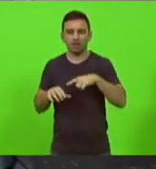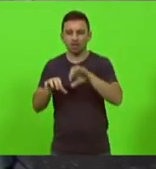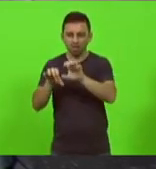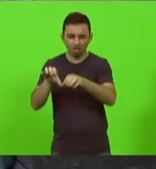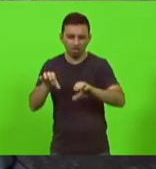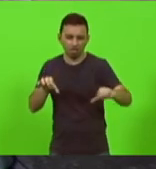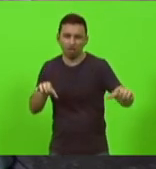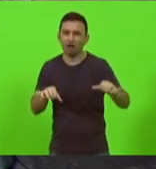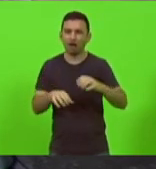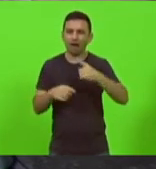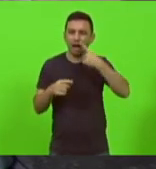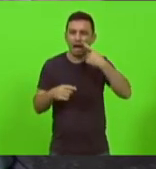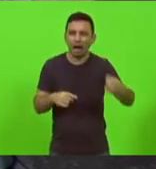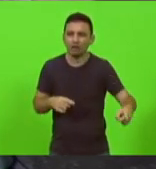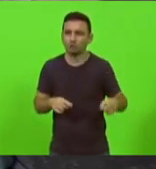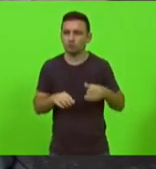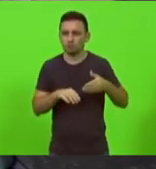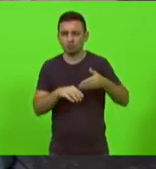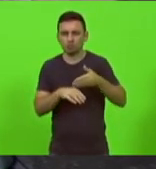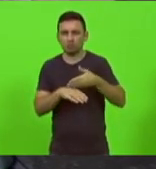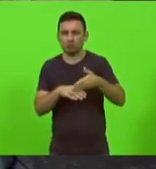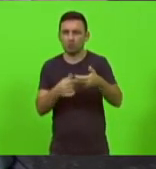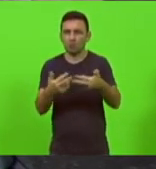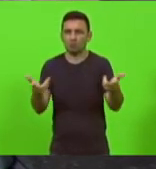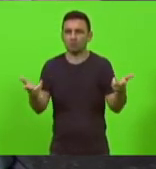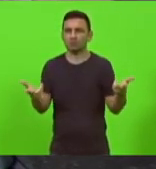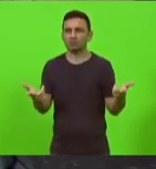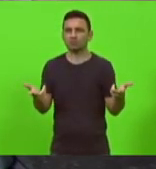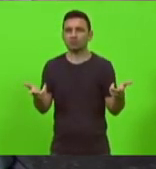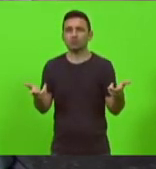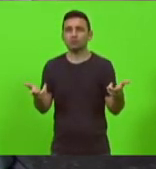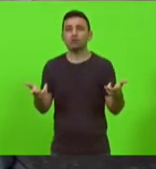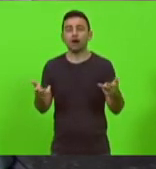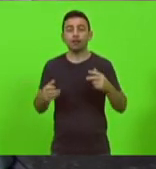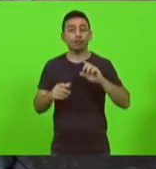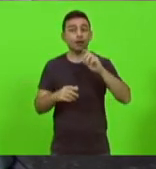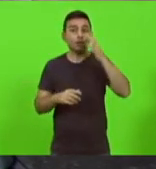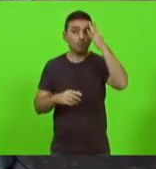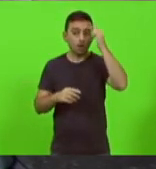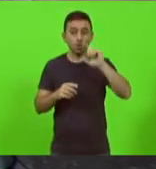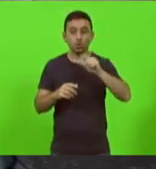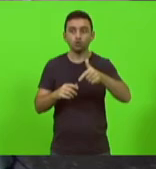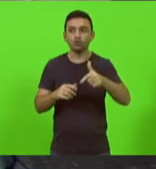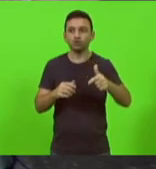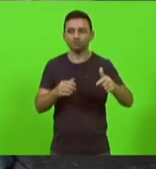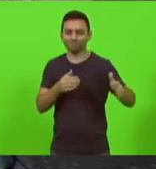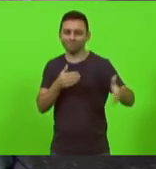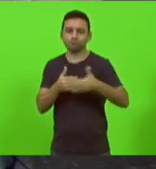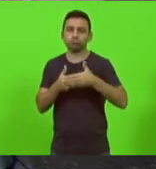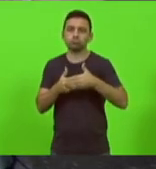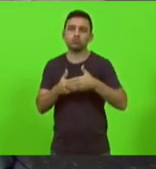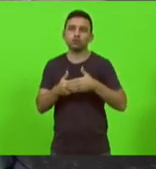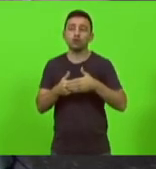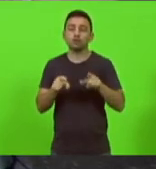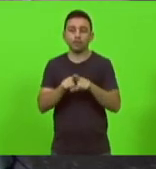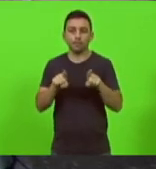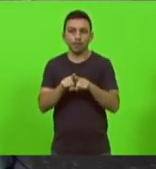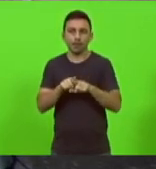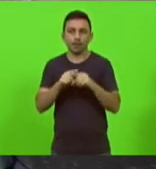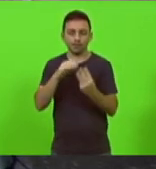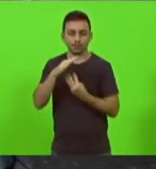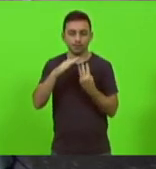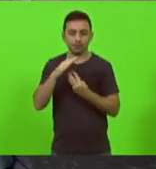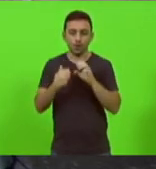rato andando lá no outro dia seguinte ir lá e fechar e a OZZ que era a empresa terceirizada naquele momento